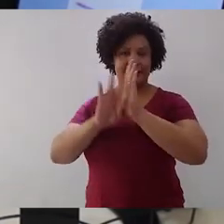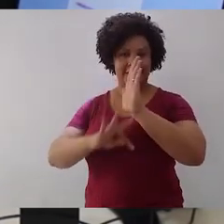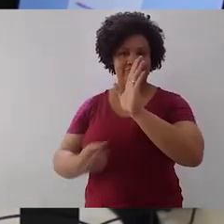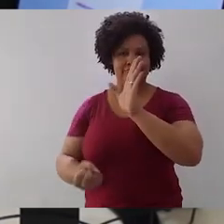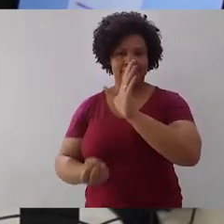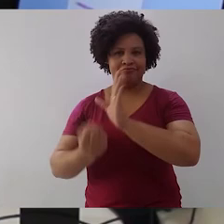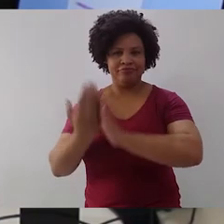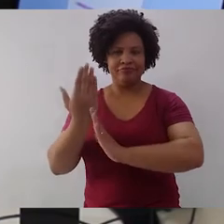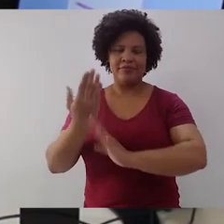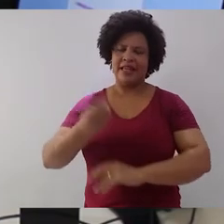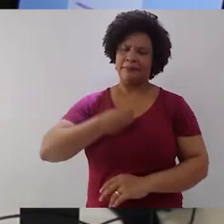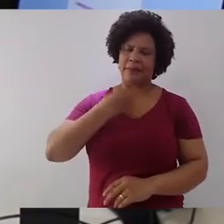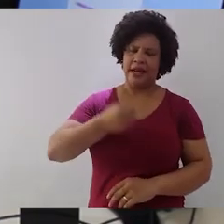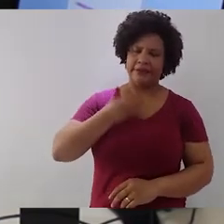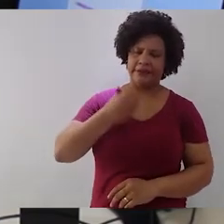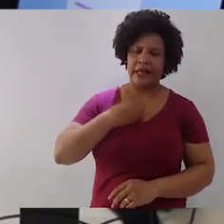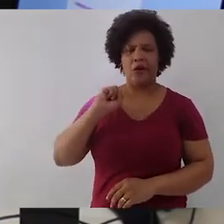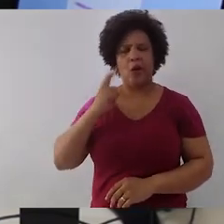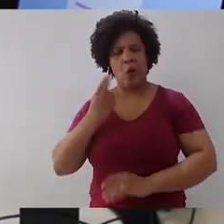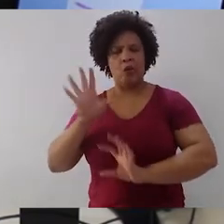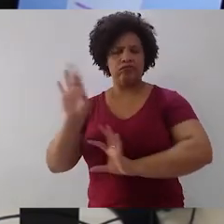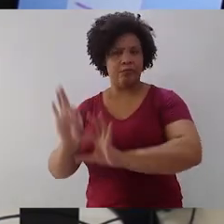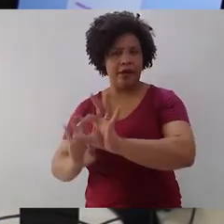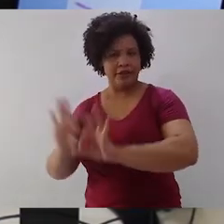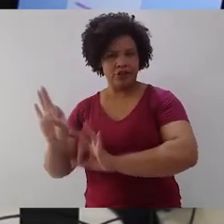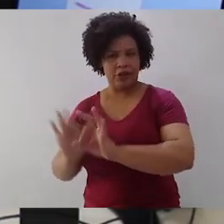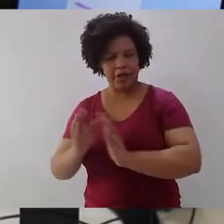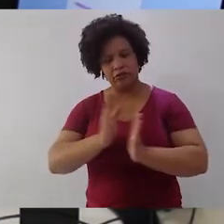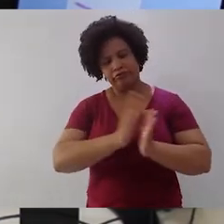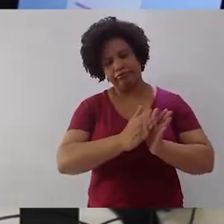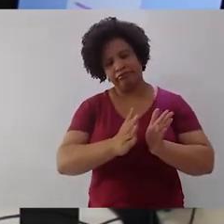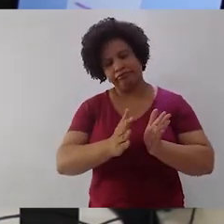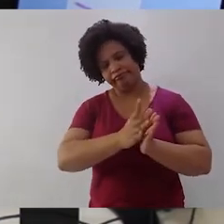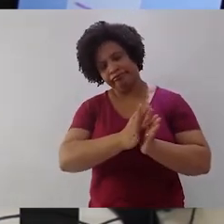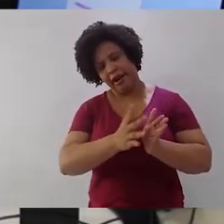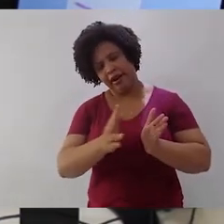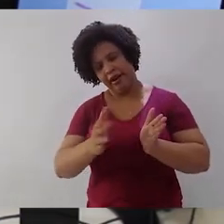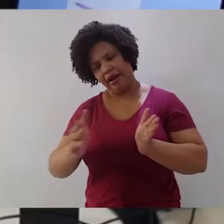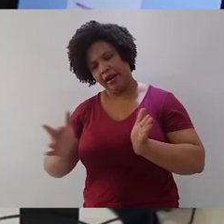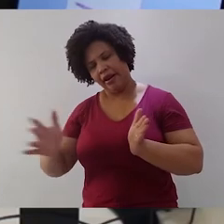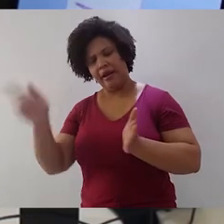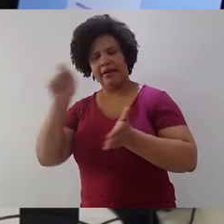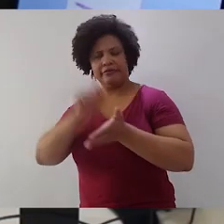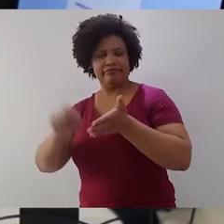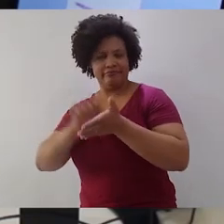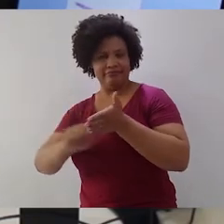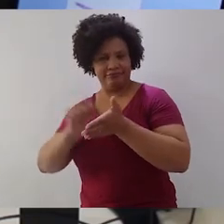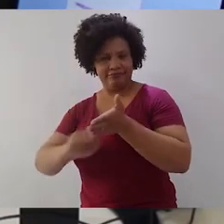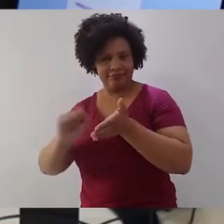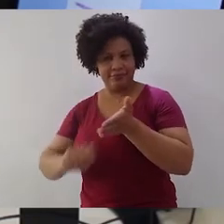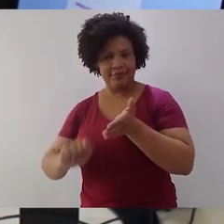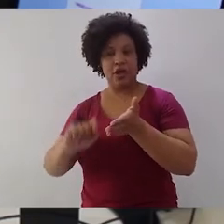seja dentro da inspiração, seja dentro de um planejamento, seguindo o processo que é o processo criativo habitual para aquele escritor,